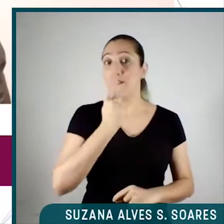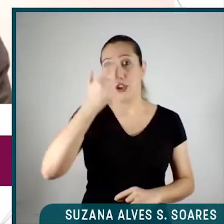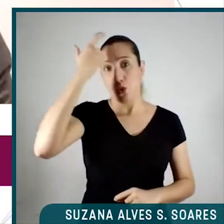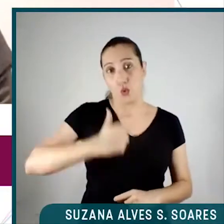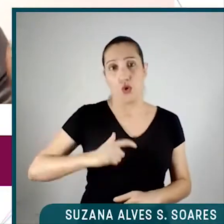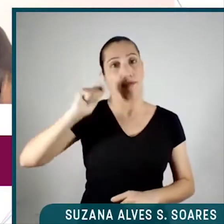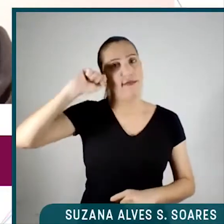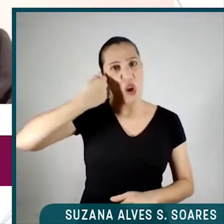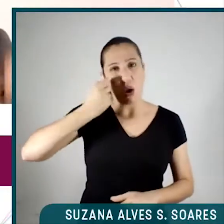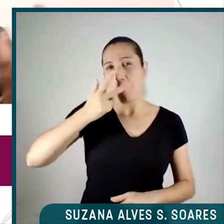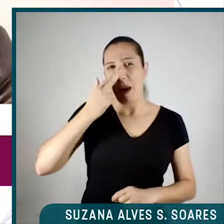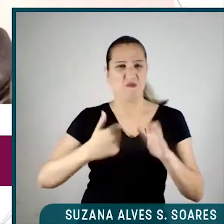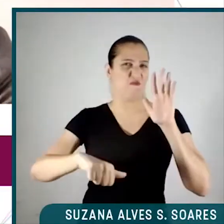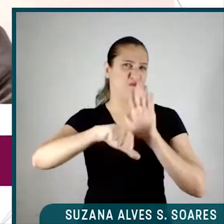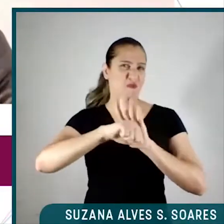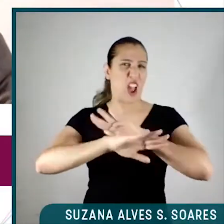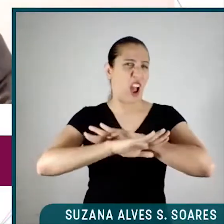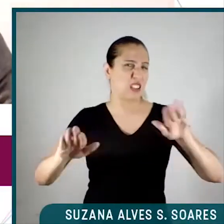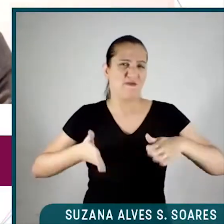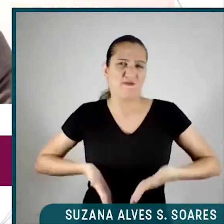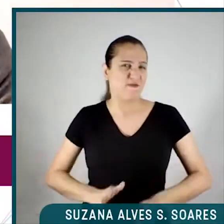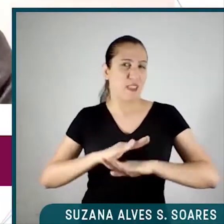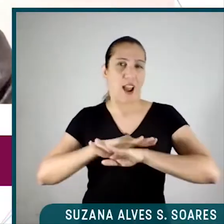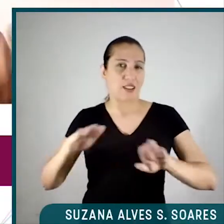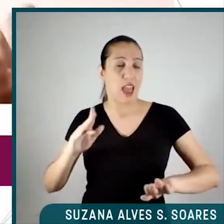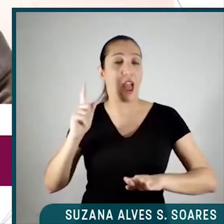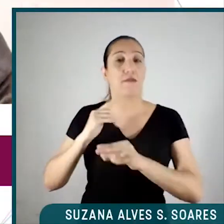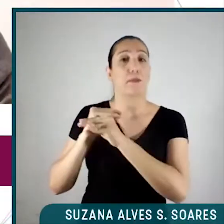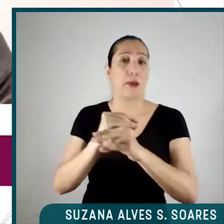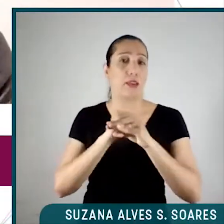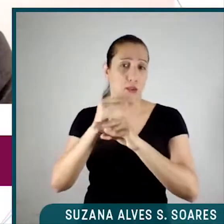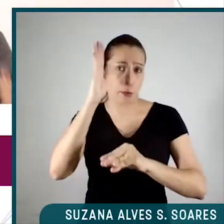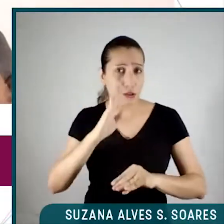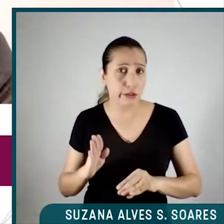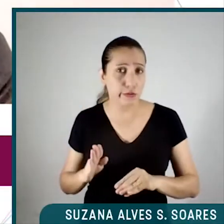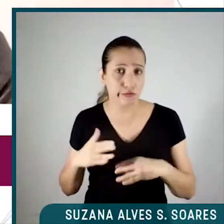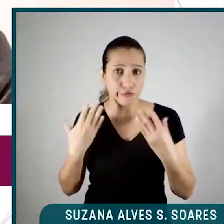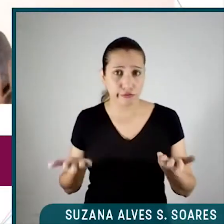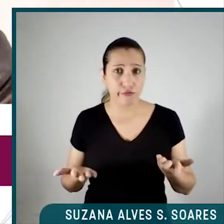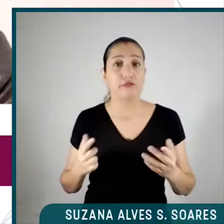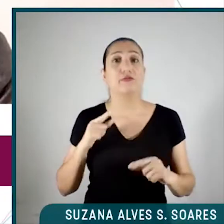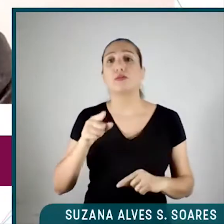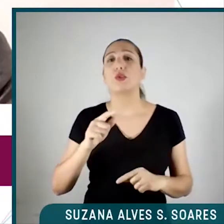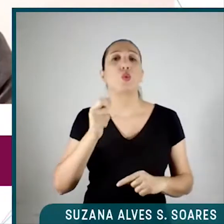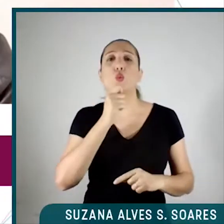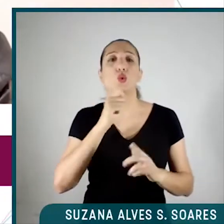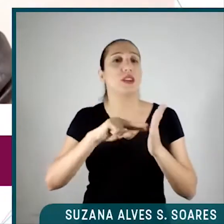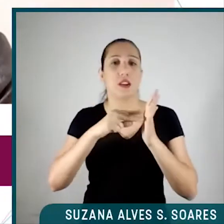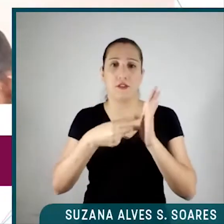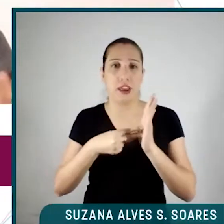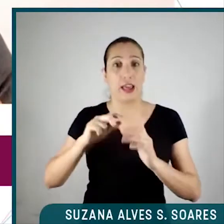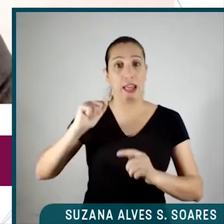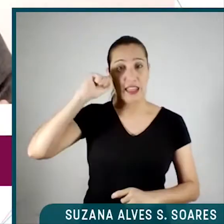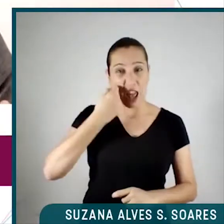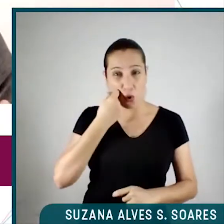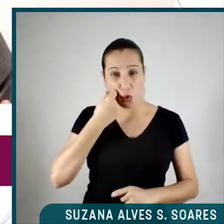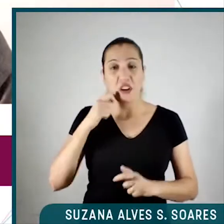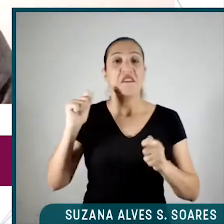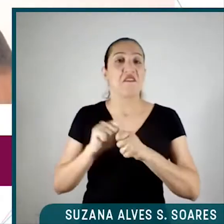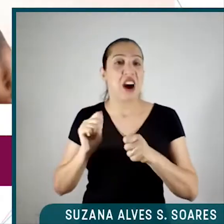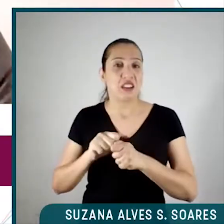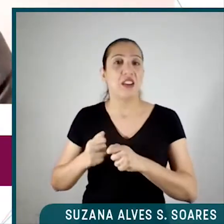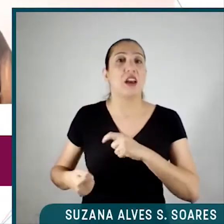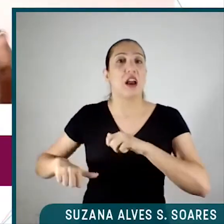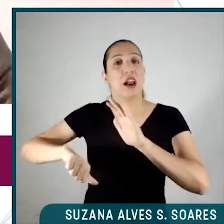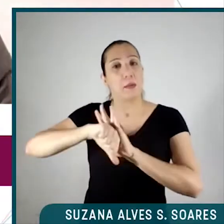criminoso nato, como criminoso padrão no Brasil. O que não significa em nada que negros cometem mais crimes do que brancos.